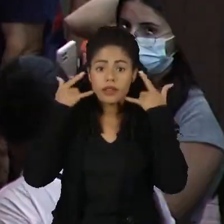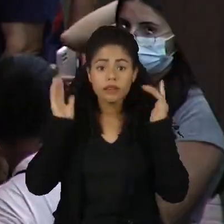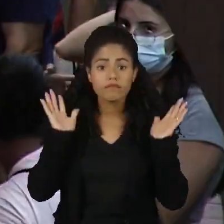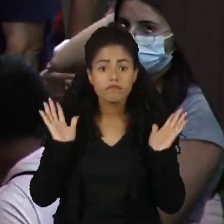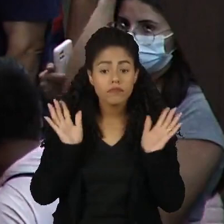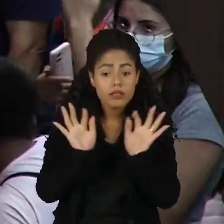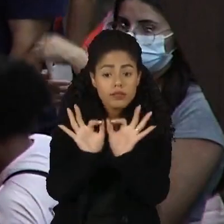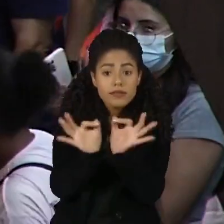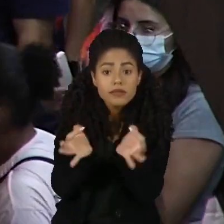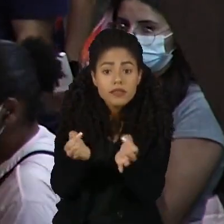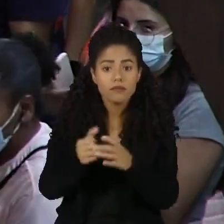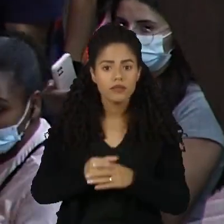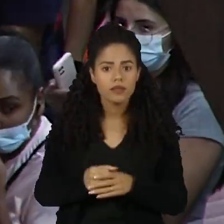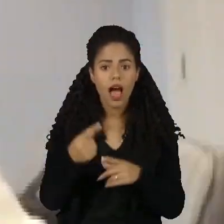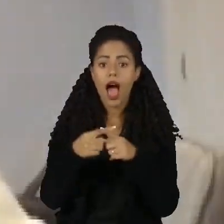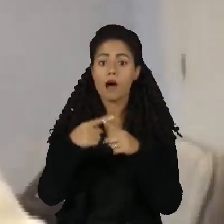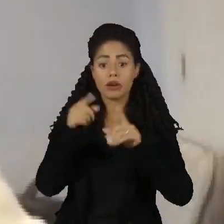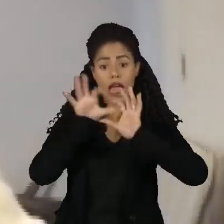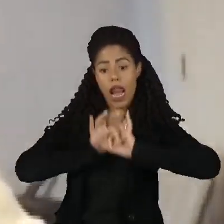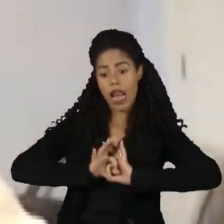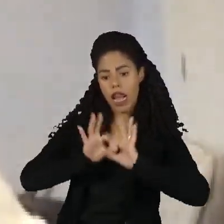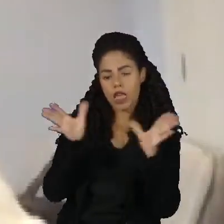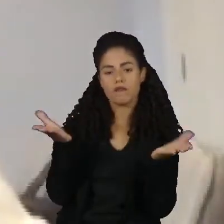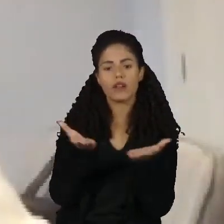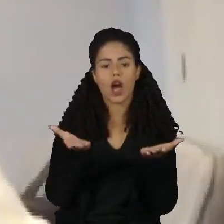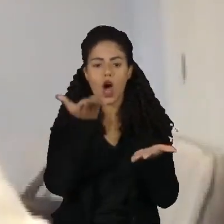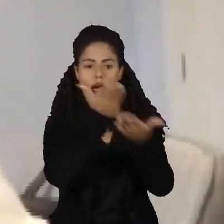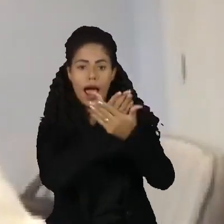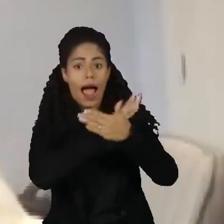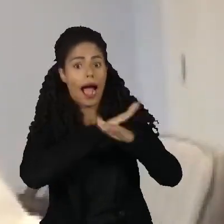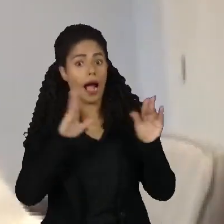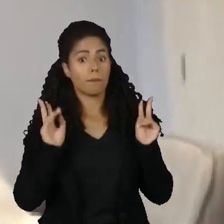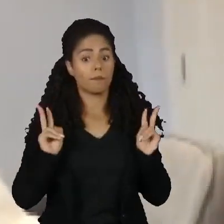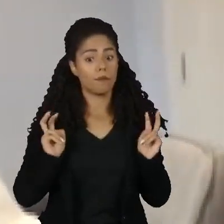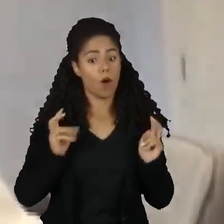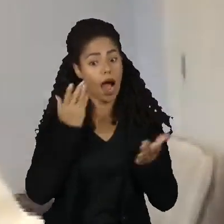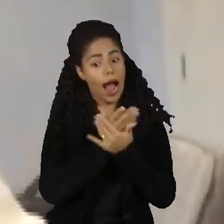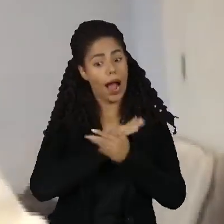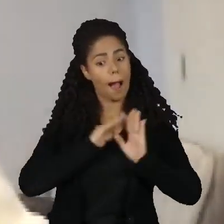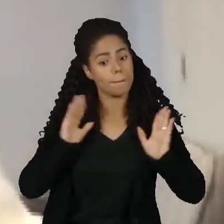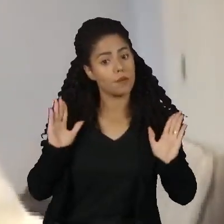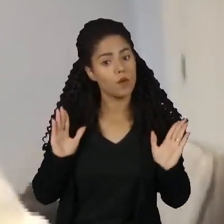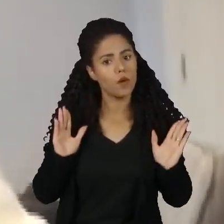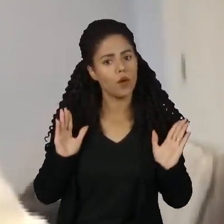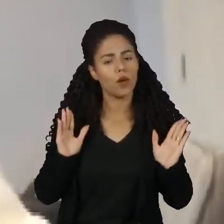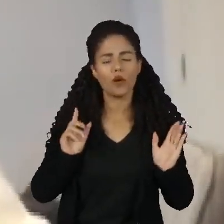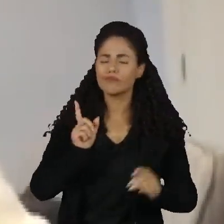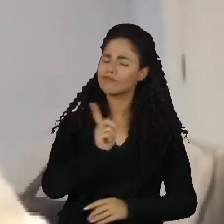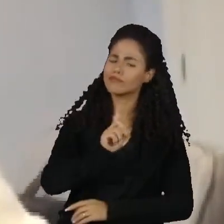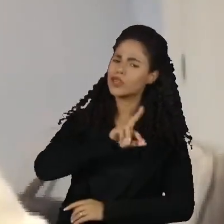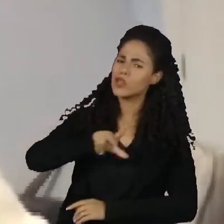Não é porque liberou, não é porque acabou a pandemia, que você vai se descuidar.